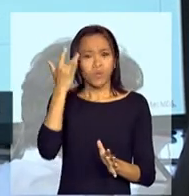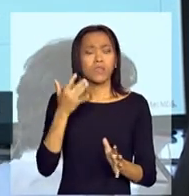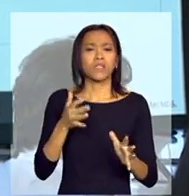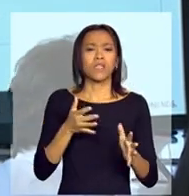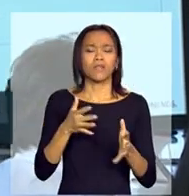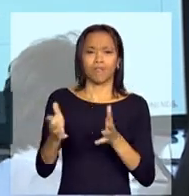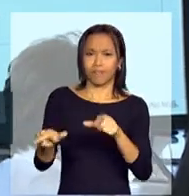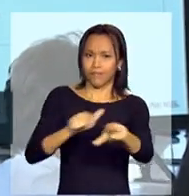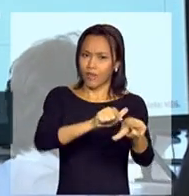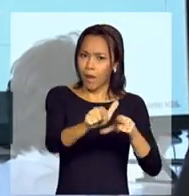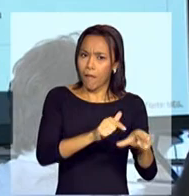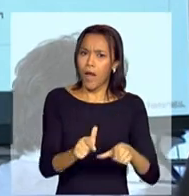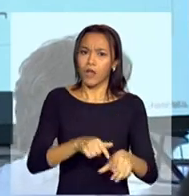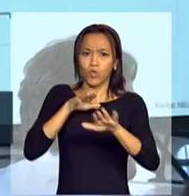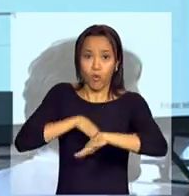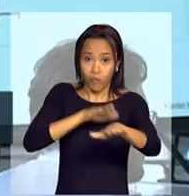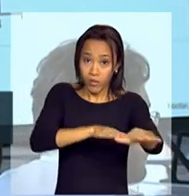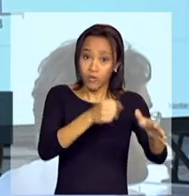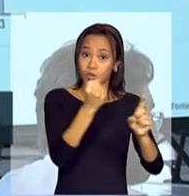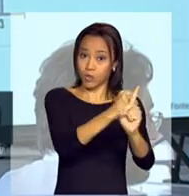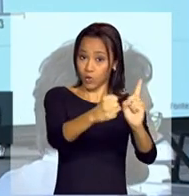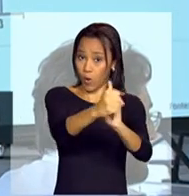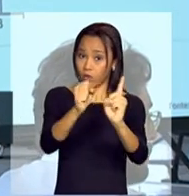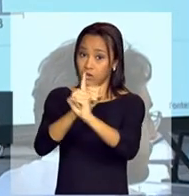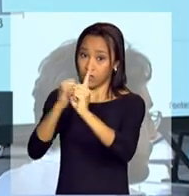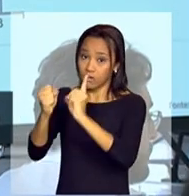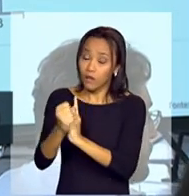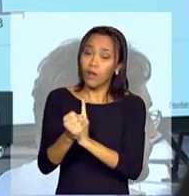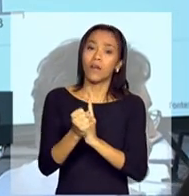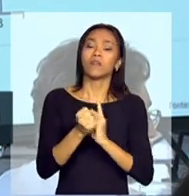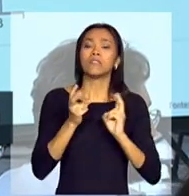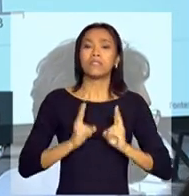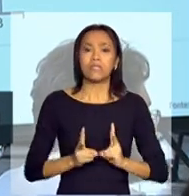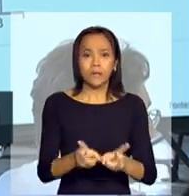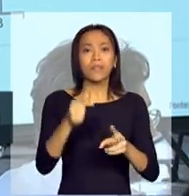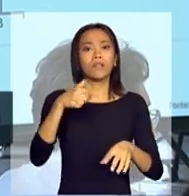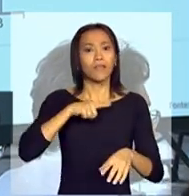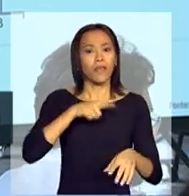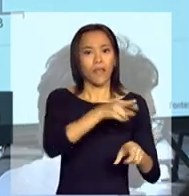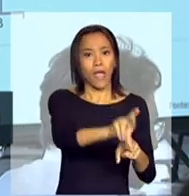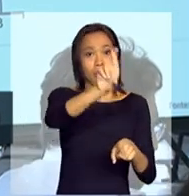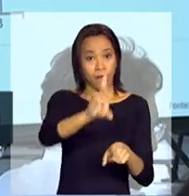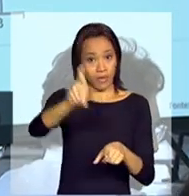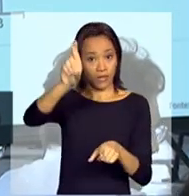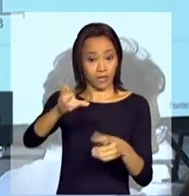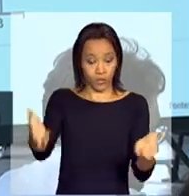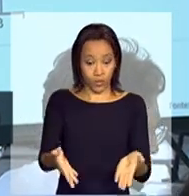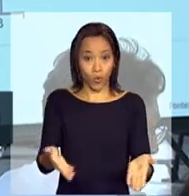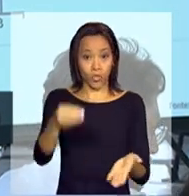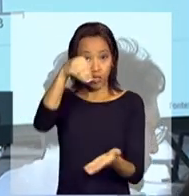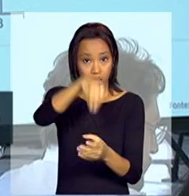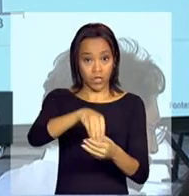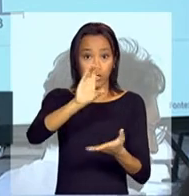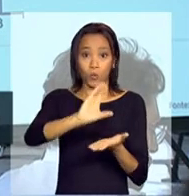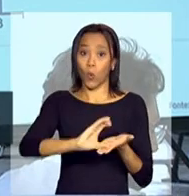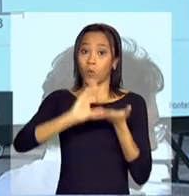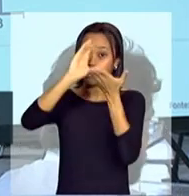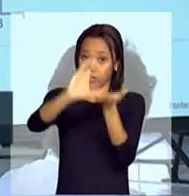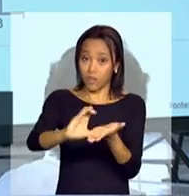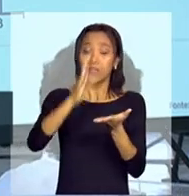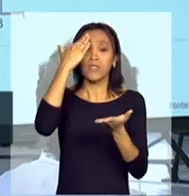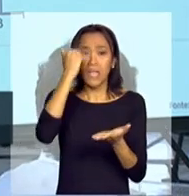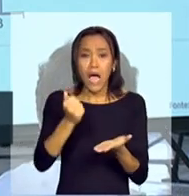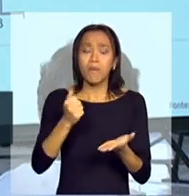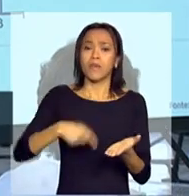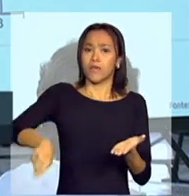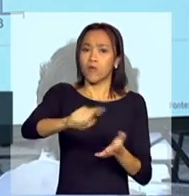com a população vulnerável permanentemente, parte, inclusive, é representante dela aqui nesse conselho, sabe disso, a população pobre